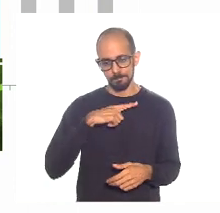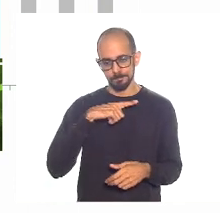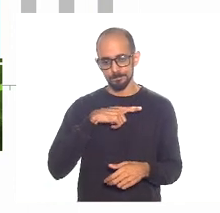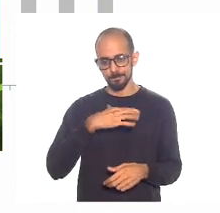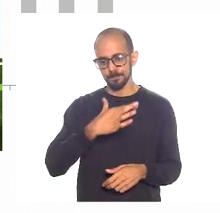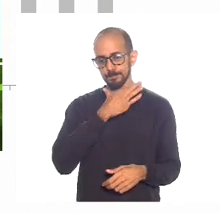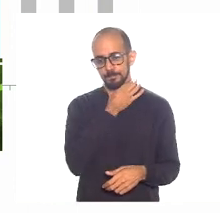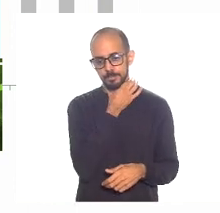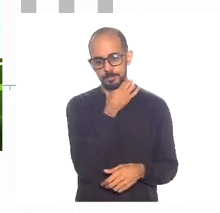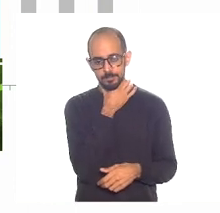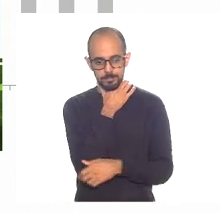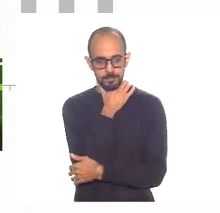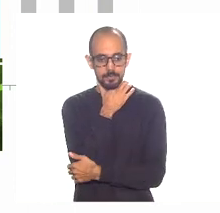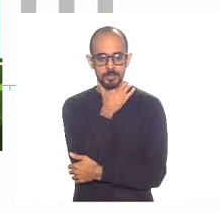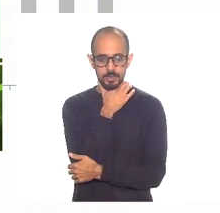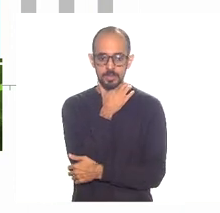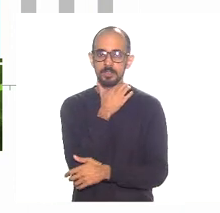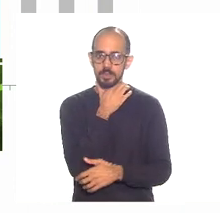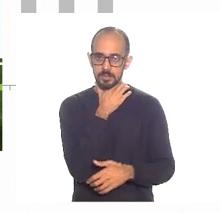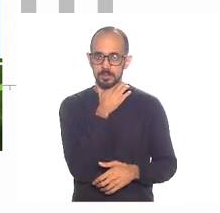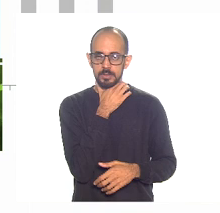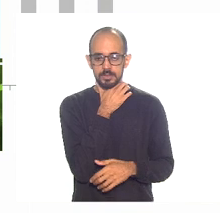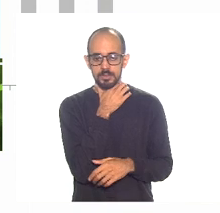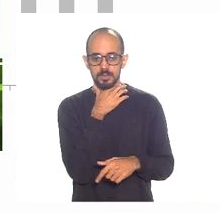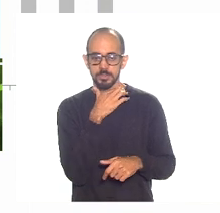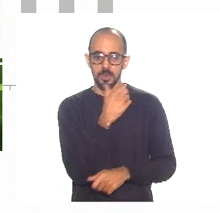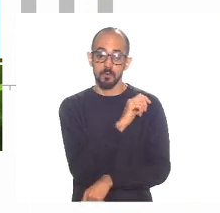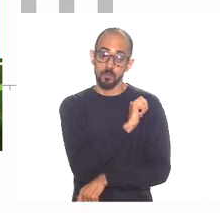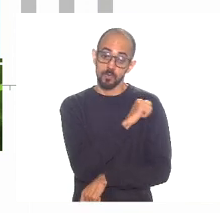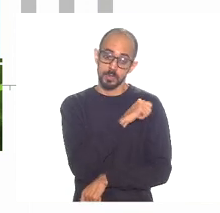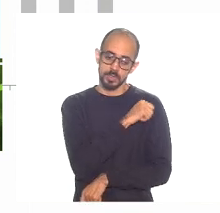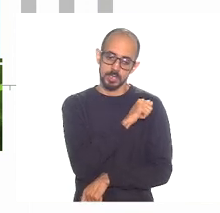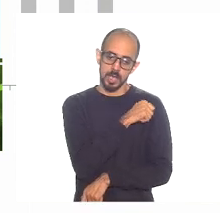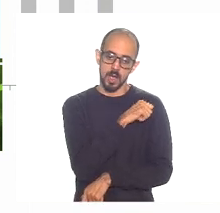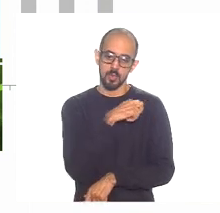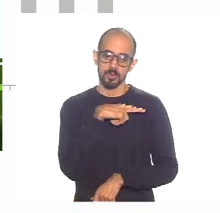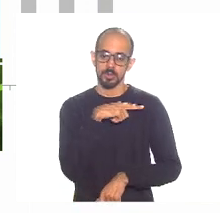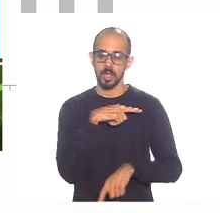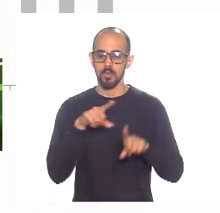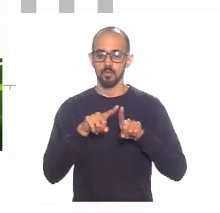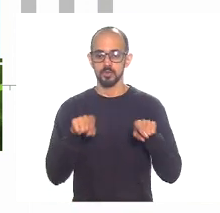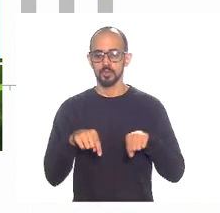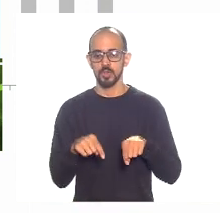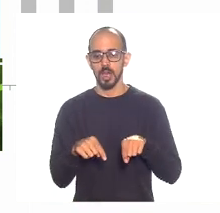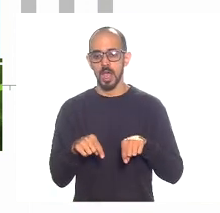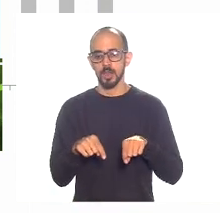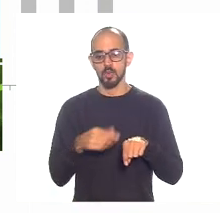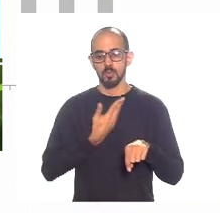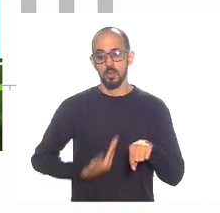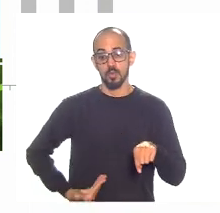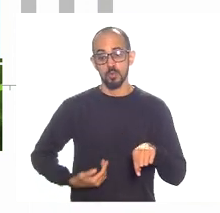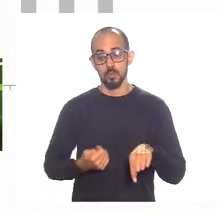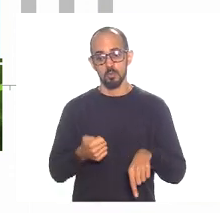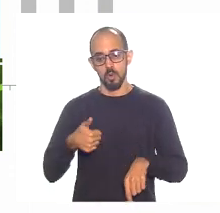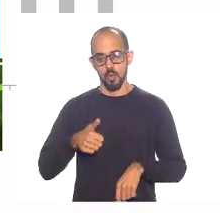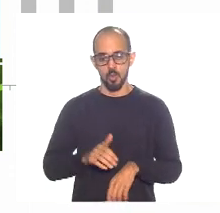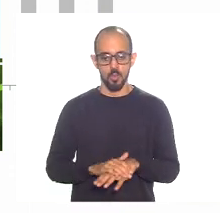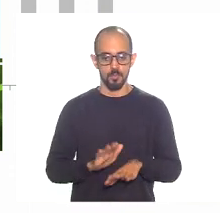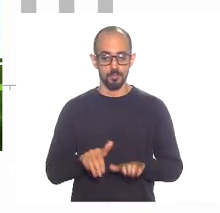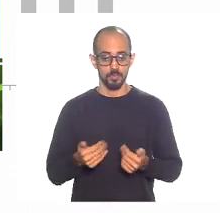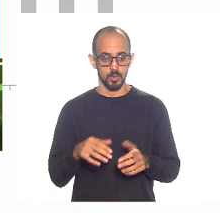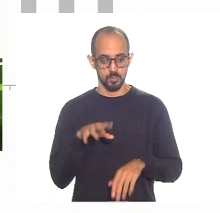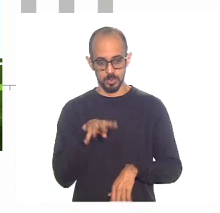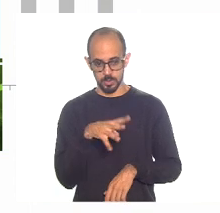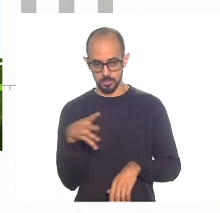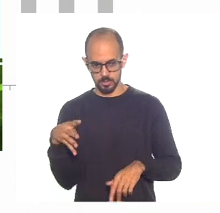fiscal com pouco funcionário público. Essa tabela aí, quer dizer, o Henrique